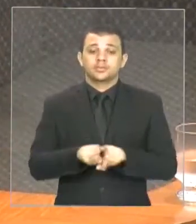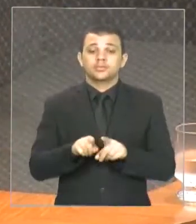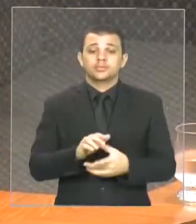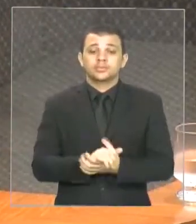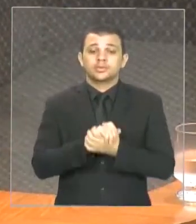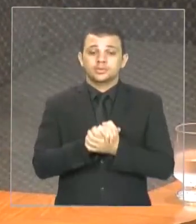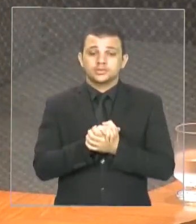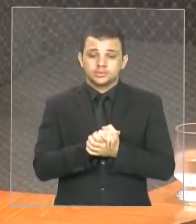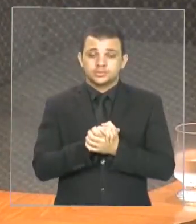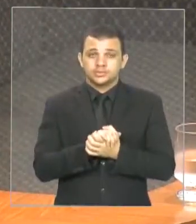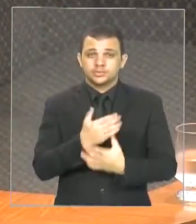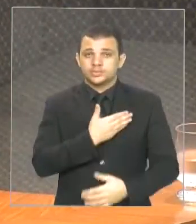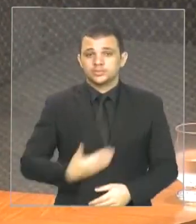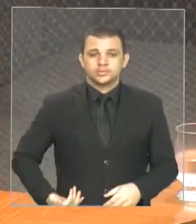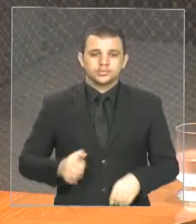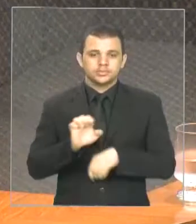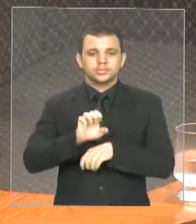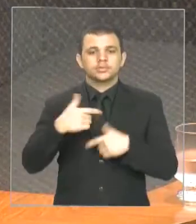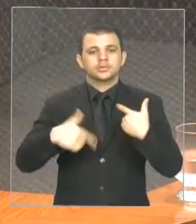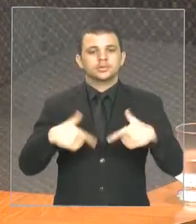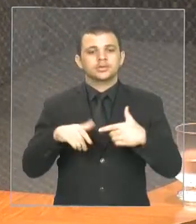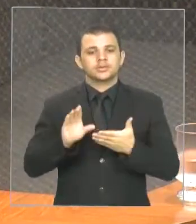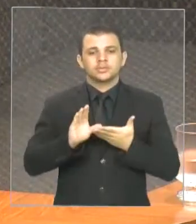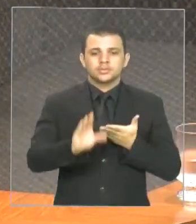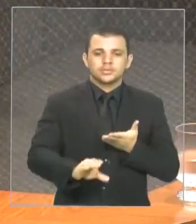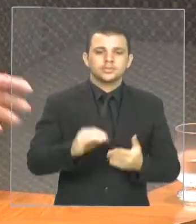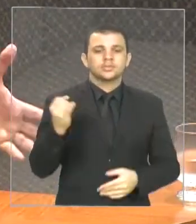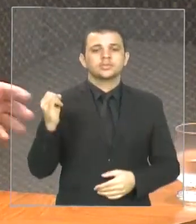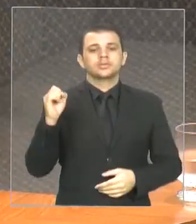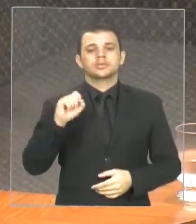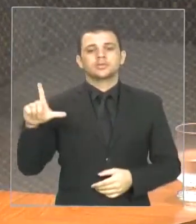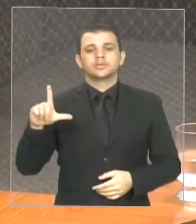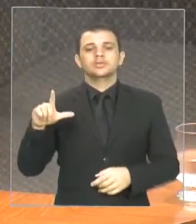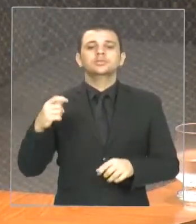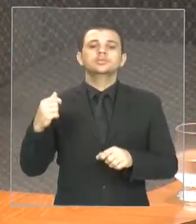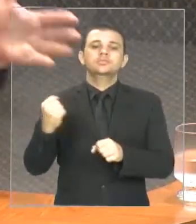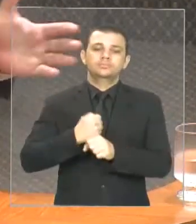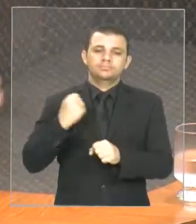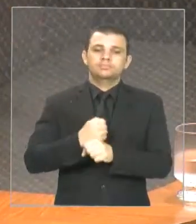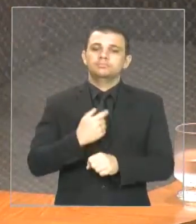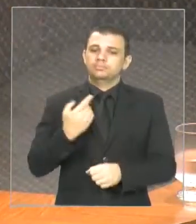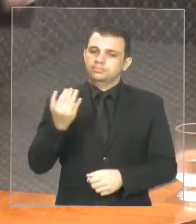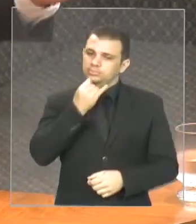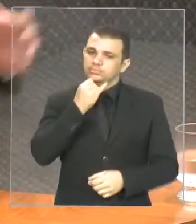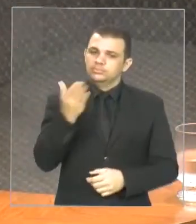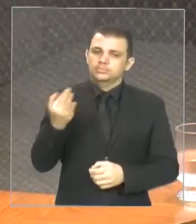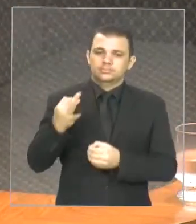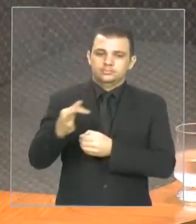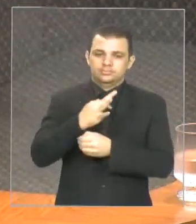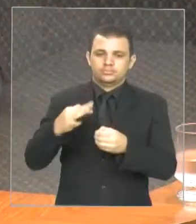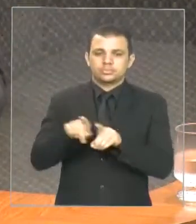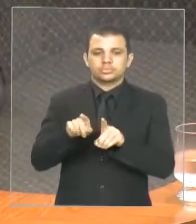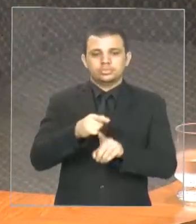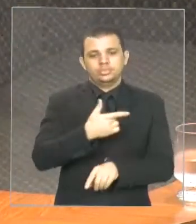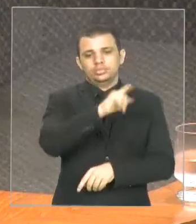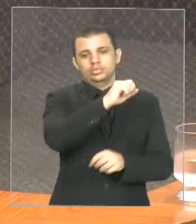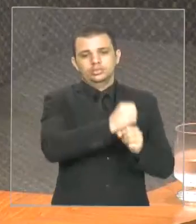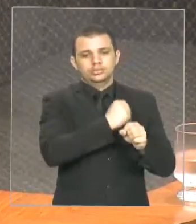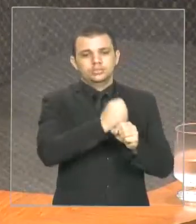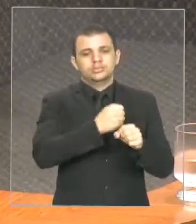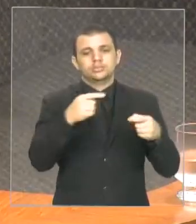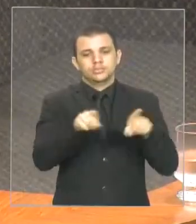atuação do governo do estado em investir em São Luís e em obras desse porte, como já foram feitas em várias outras obras, como citei